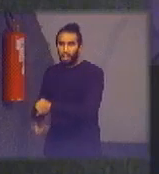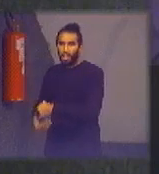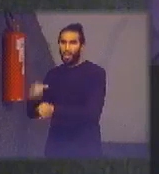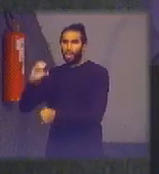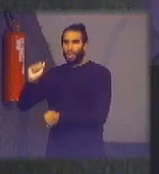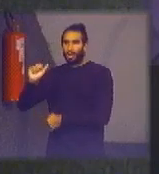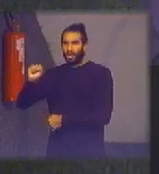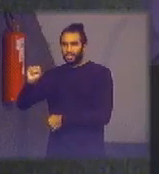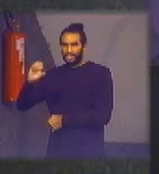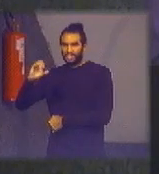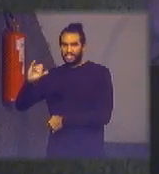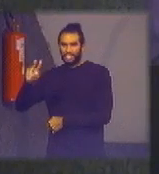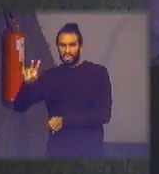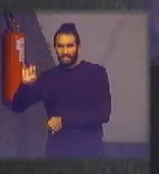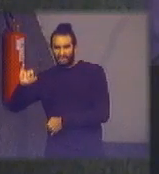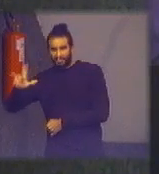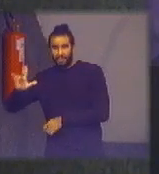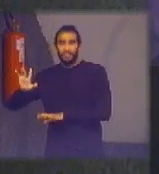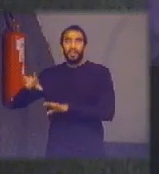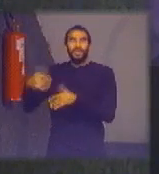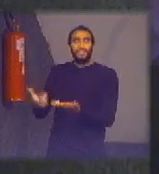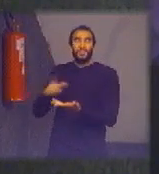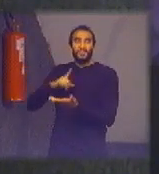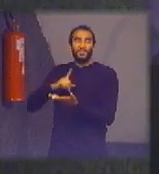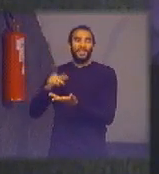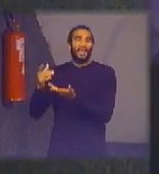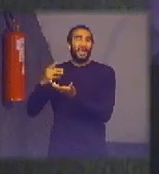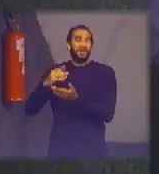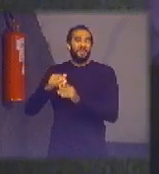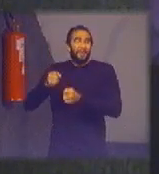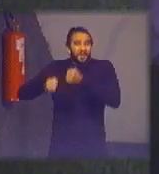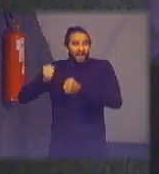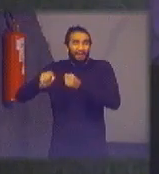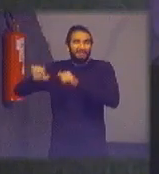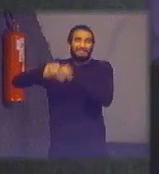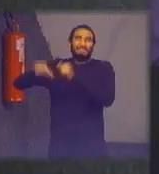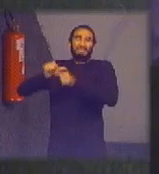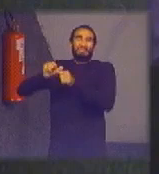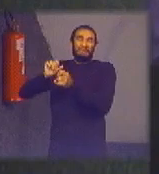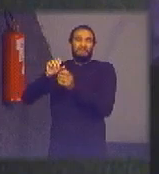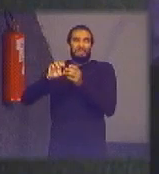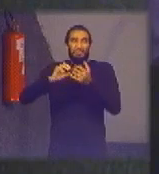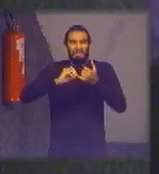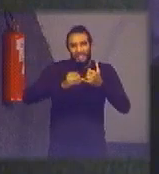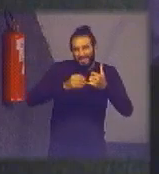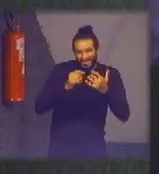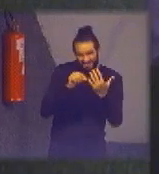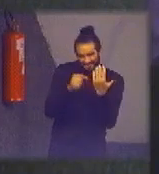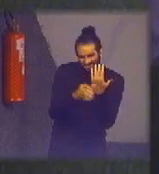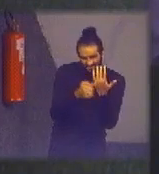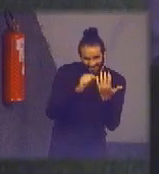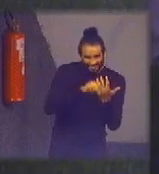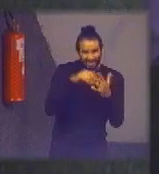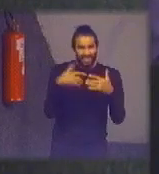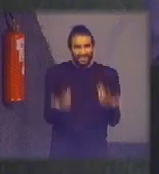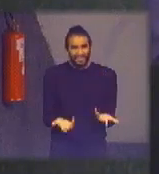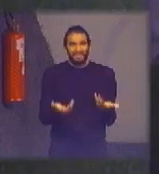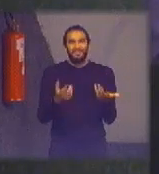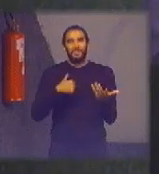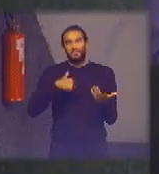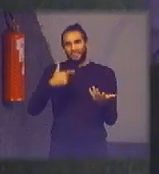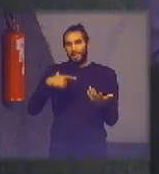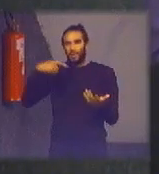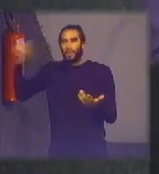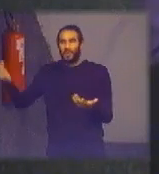mais cedo e 9h50 a minha carruagem vira abóbora e aí eu tenho que sair um pouquinho aí de uma maneira antecipada